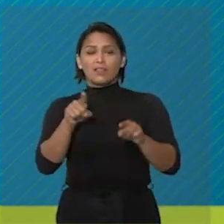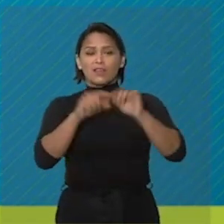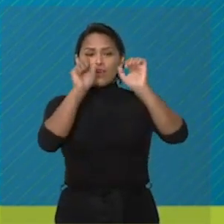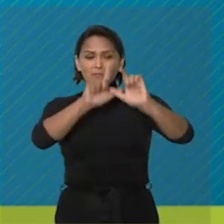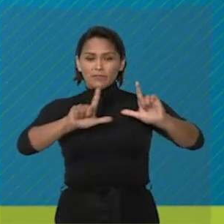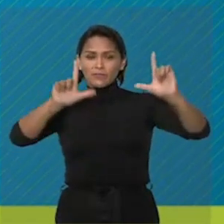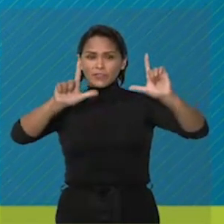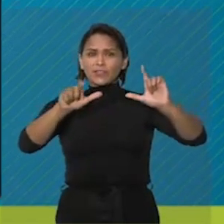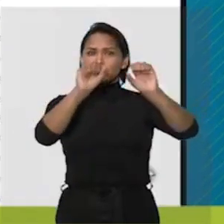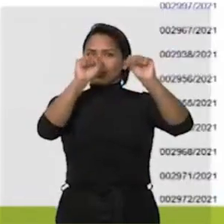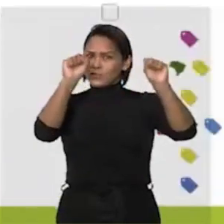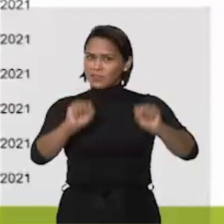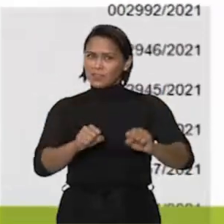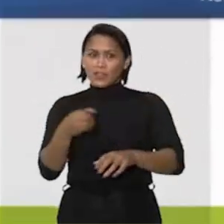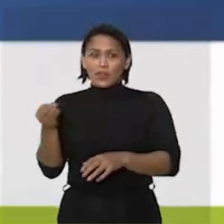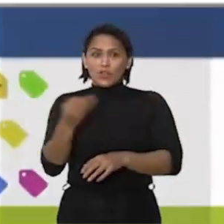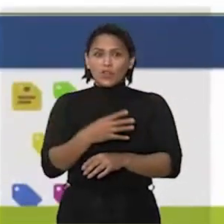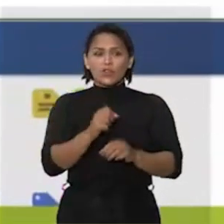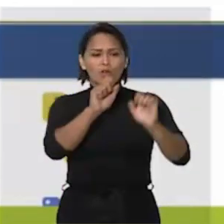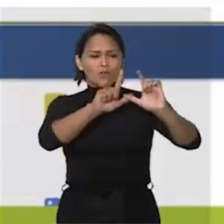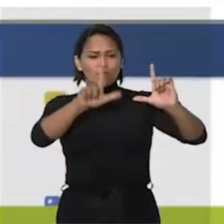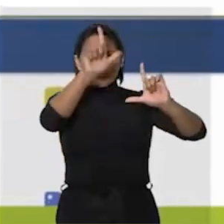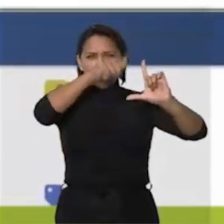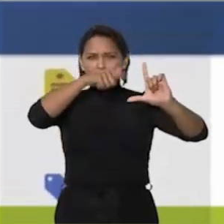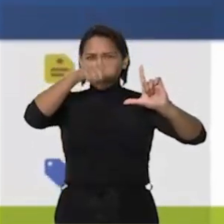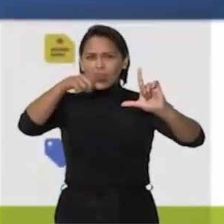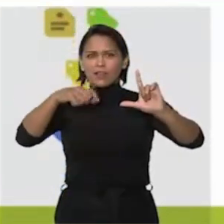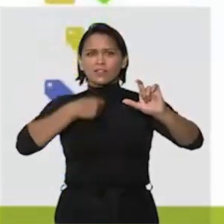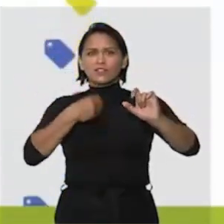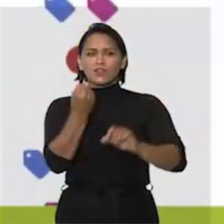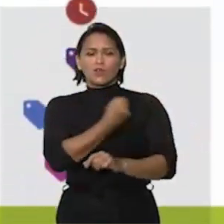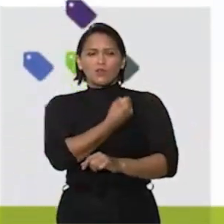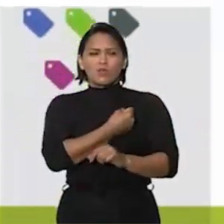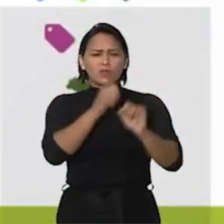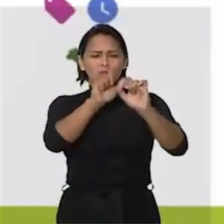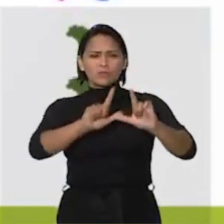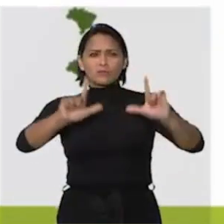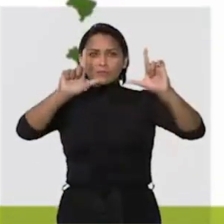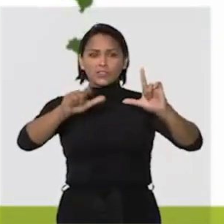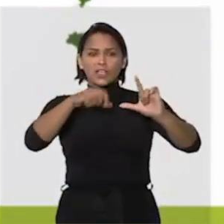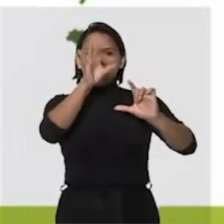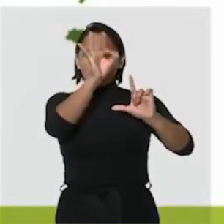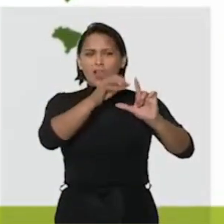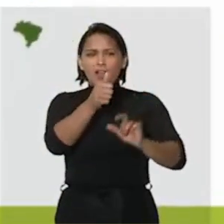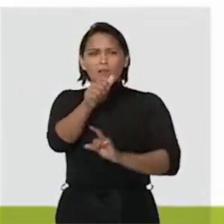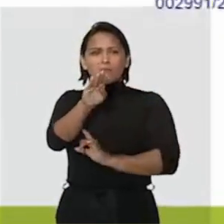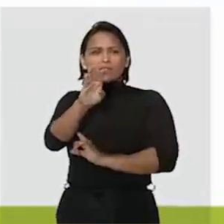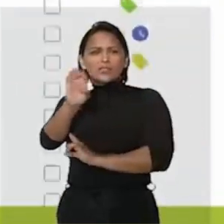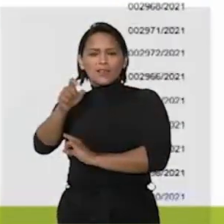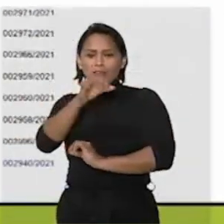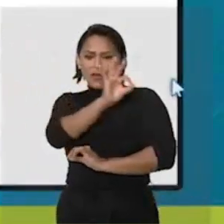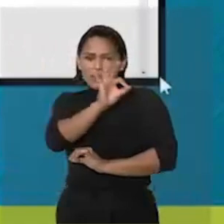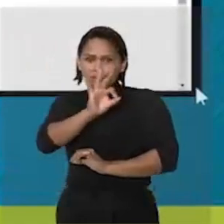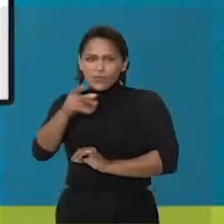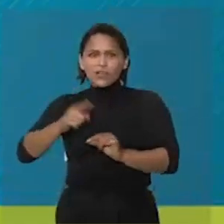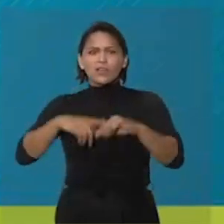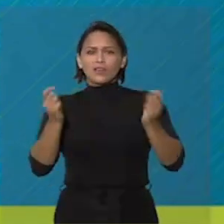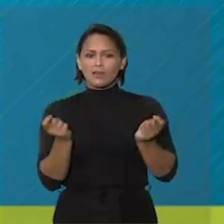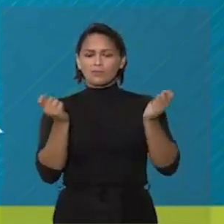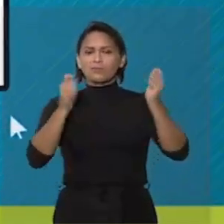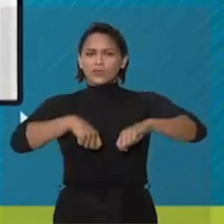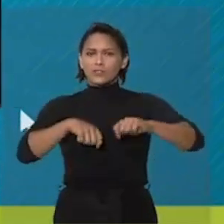A visualização geral do sistema ganhou um novo layout para os ícones, com o menu principal em ordem alfabética e